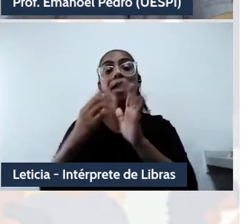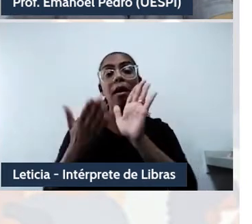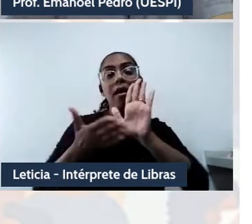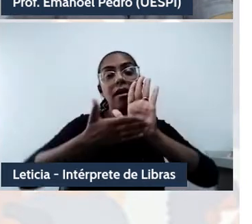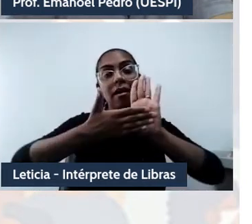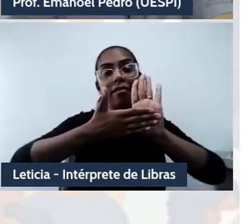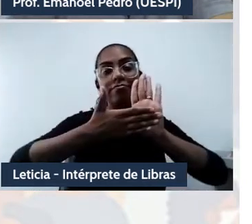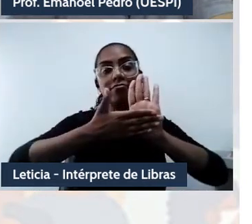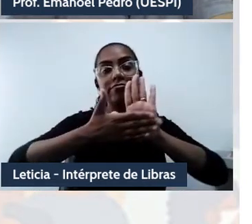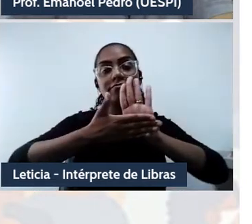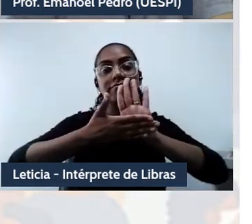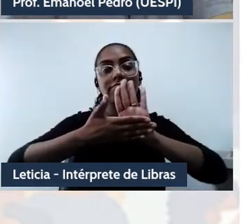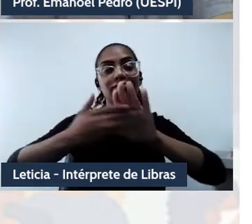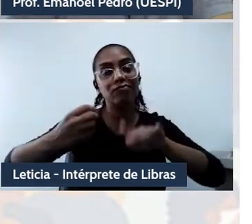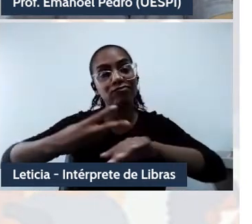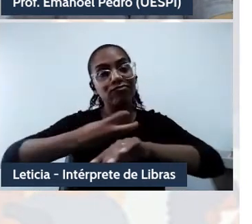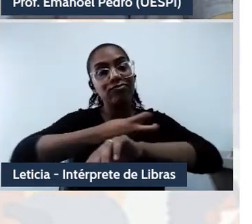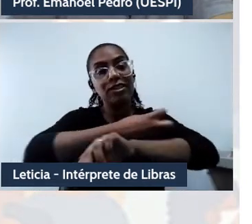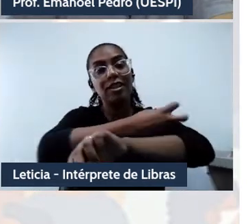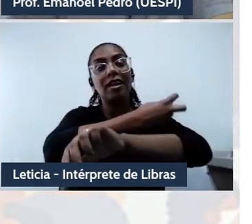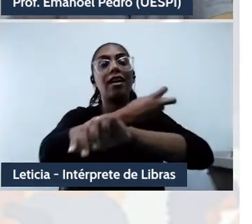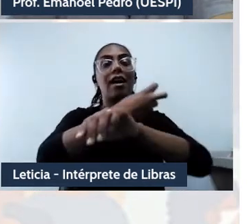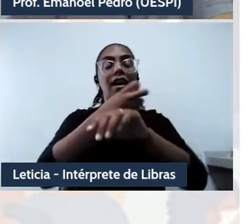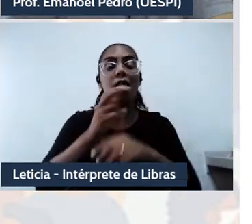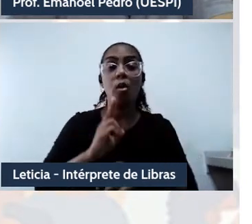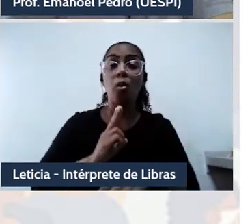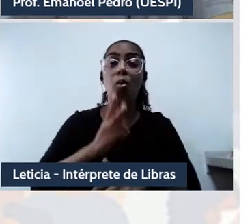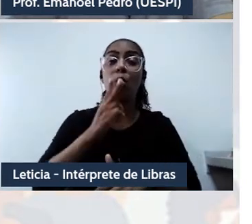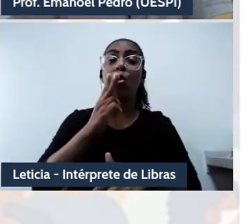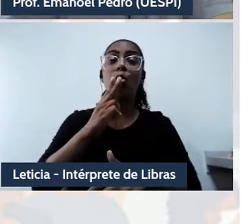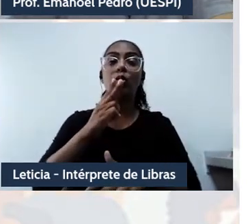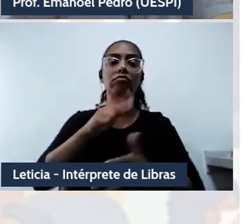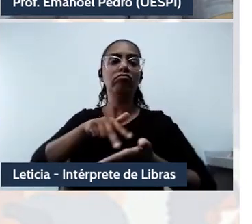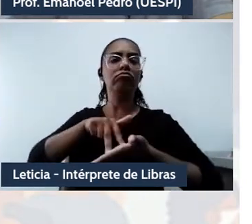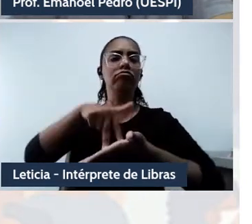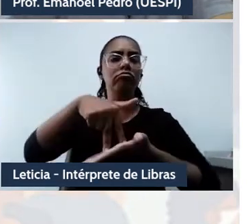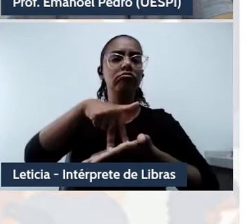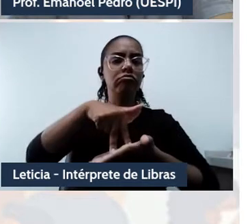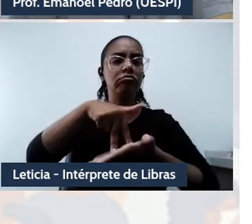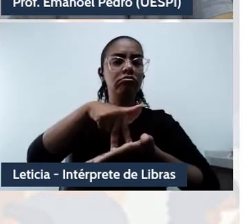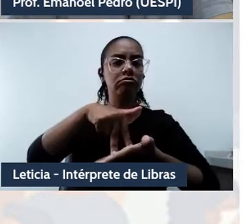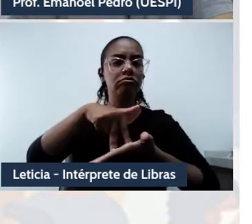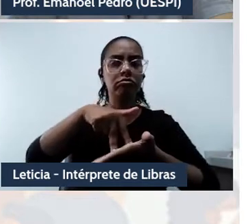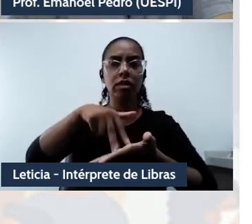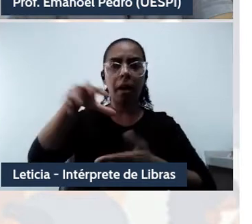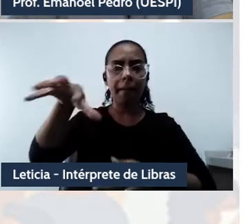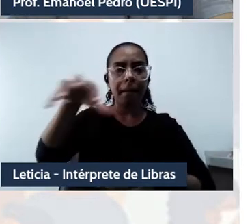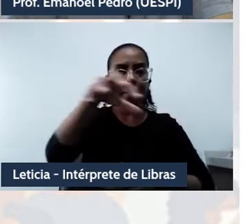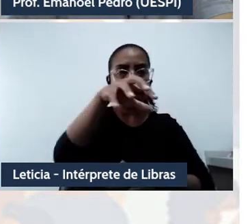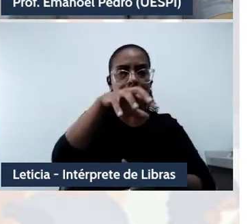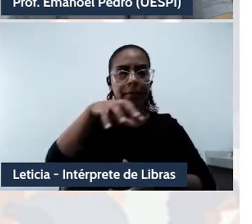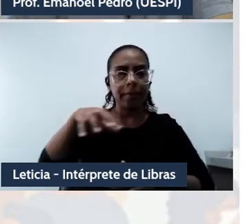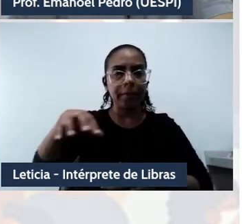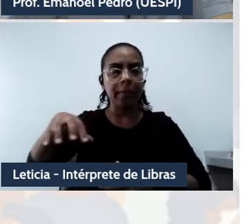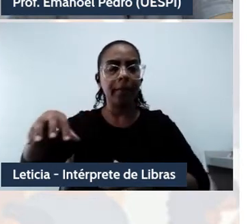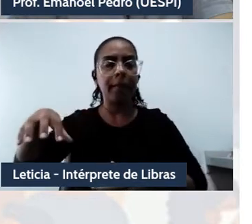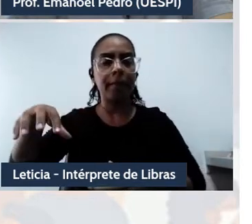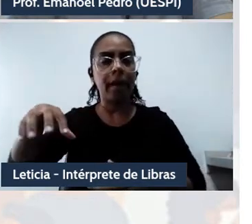existência, a permanência, a resistência de formas de vidas locais, desaceleradas,